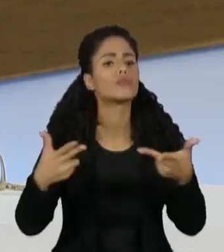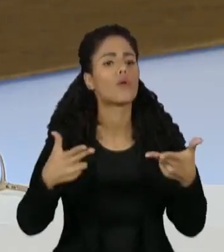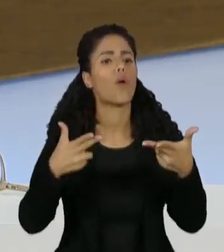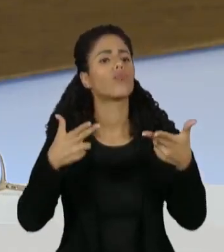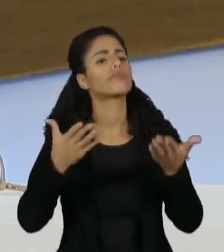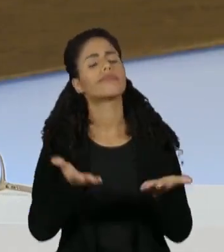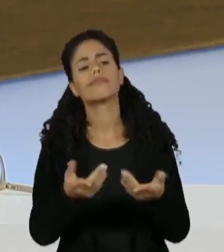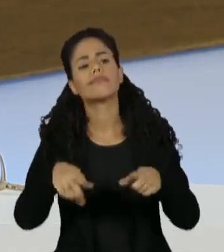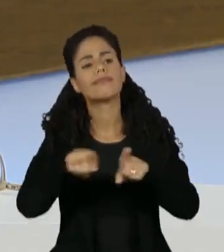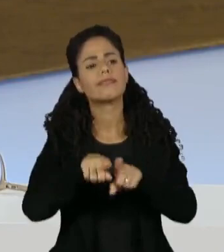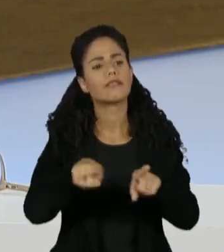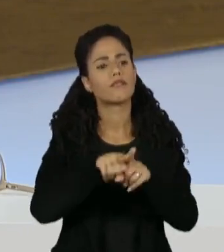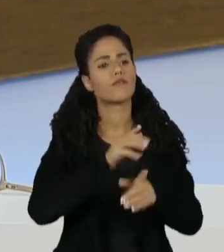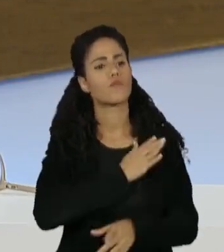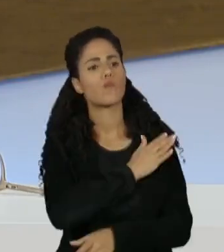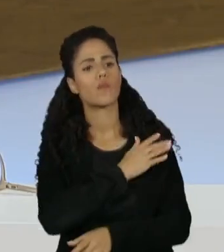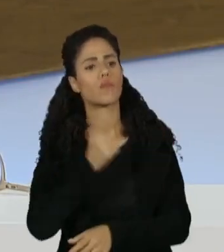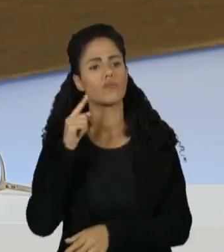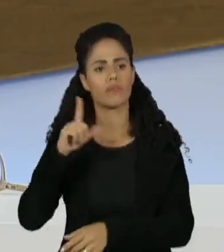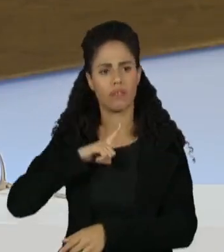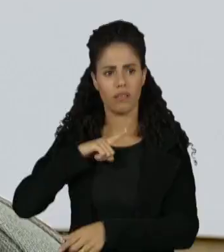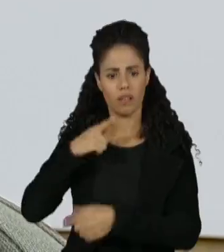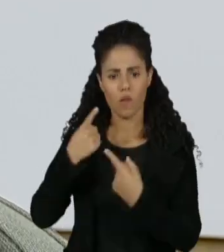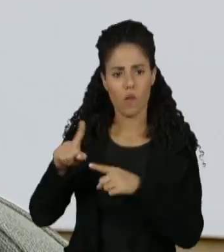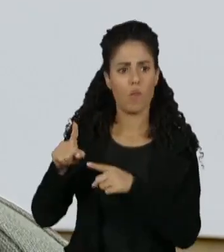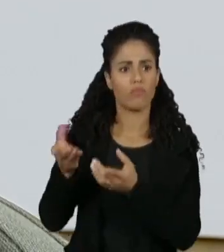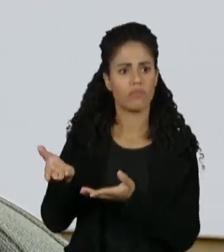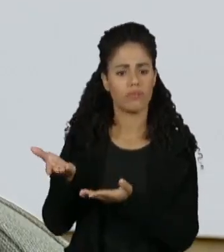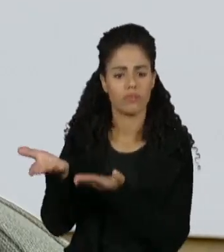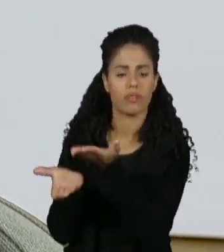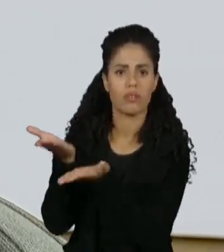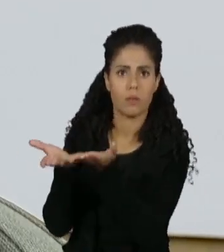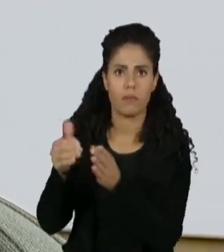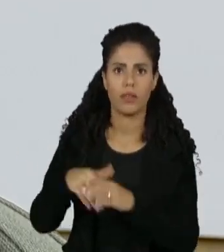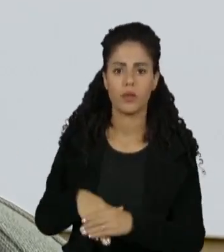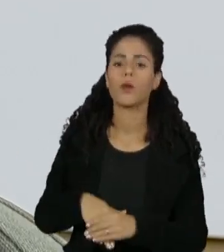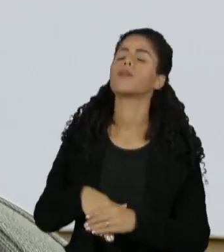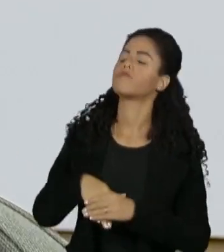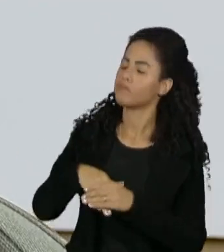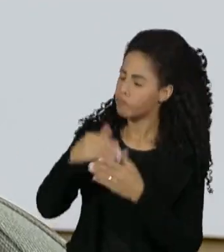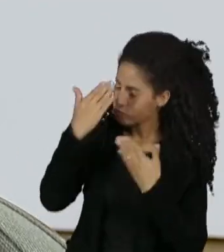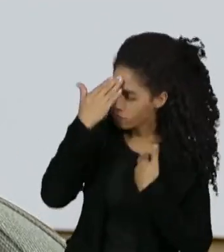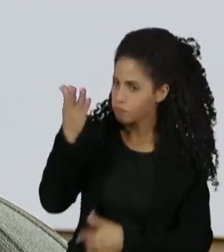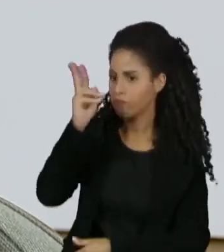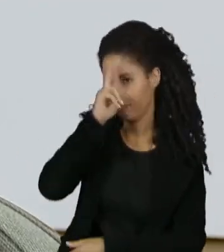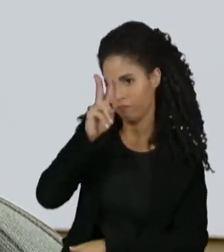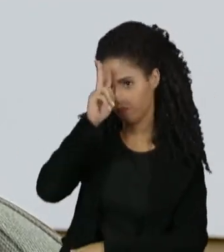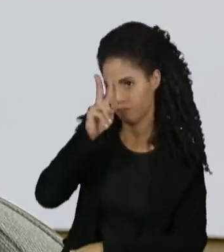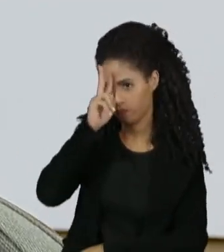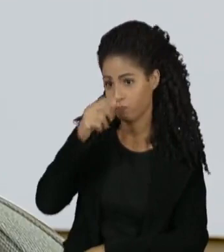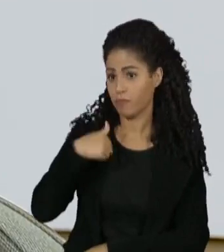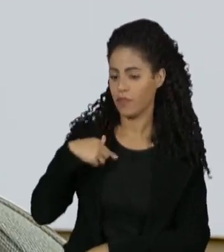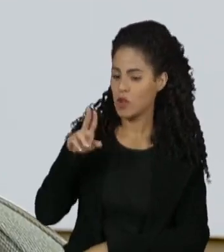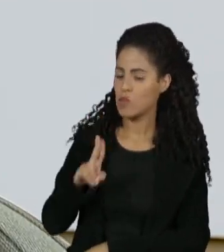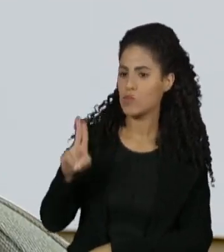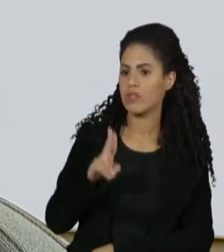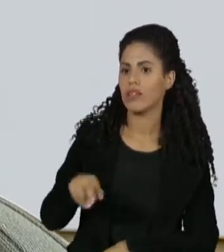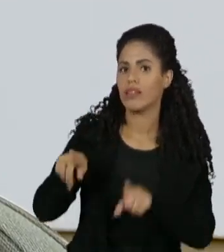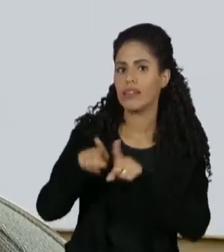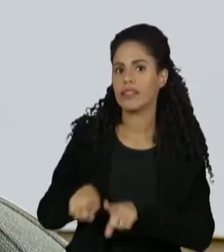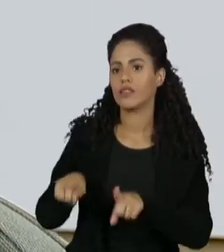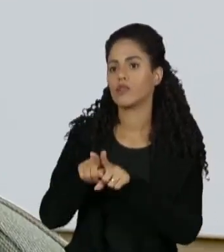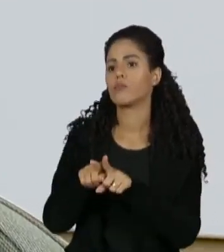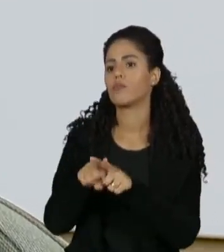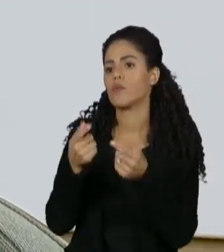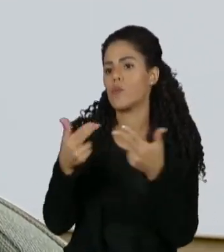regulamentação deficitária do uso medicinal da cannabis do Brasil? Obrigada por me relembrar isso, porque foi parte, eu usei palavras